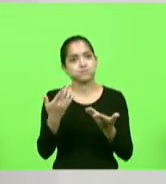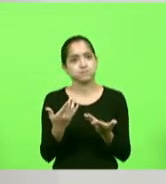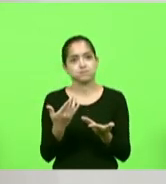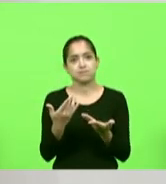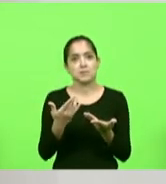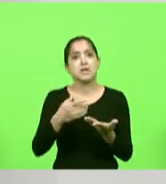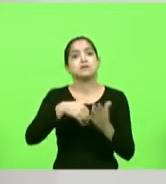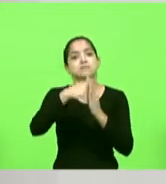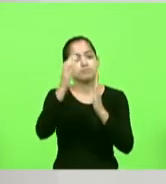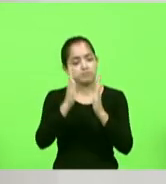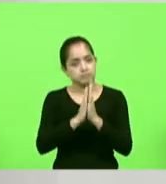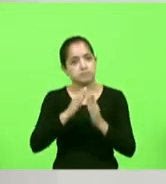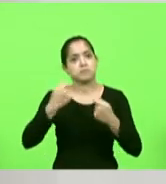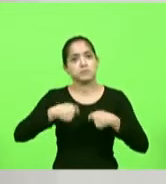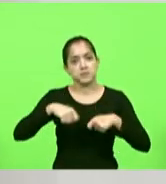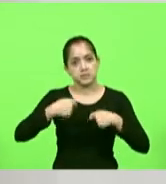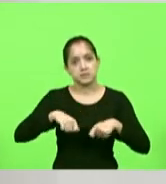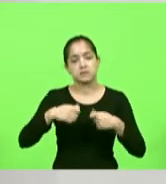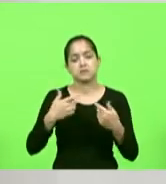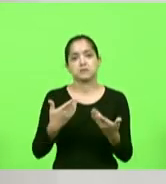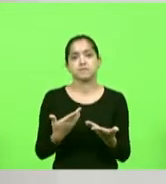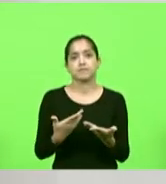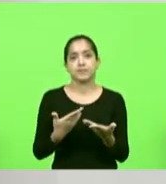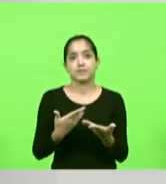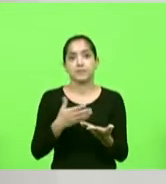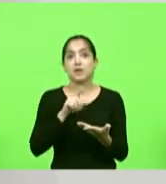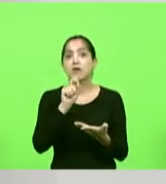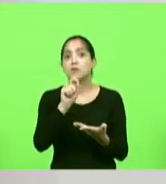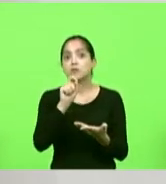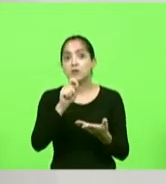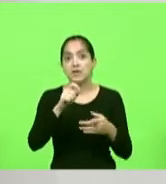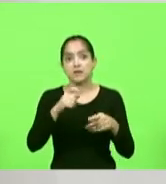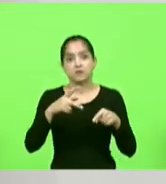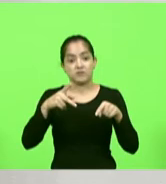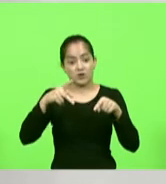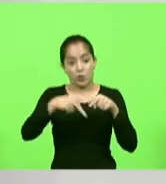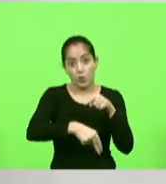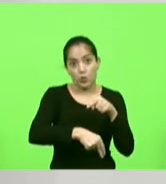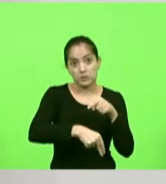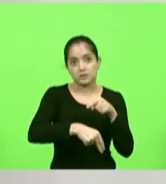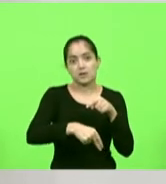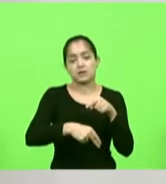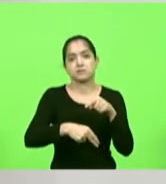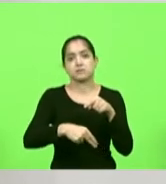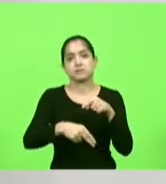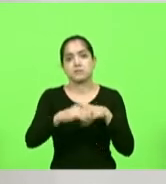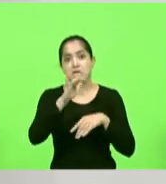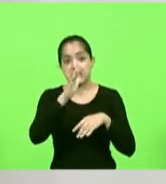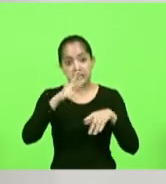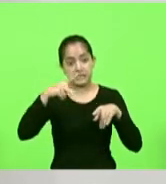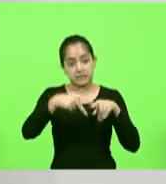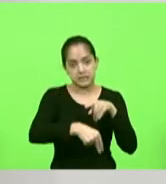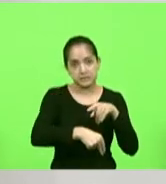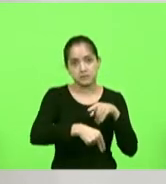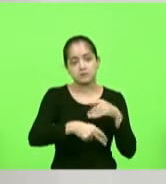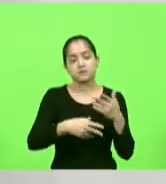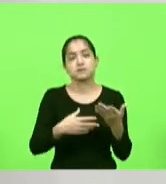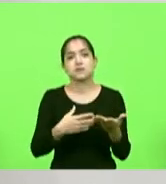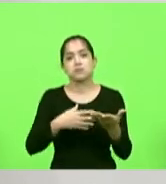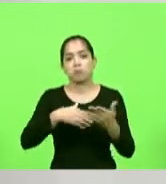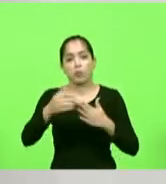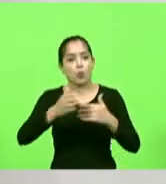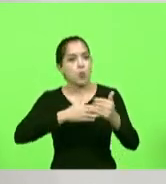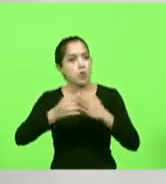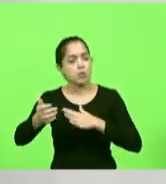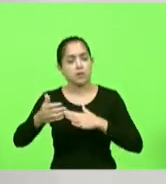ele tinha de na realidade acontecer uma castração química porque daí perde o libido perde qualquer tipo de